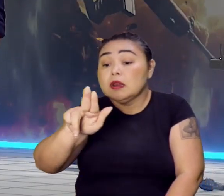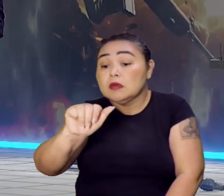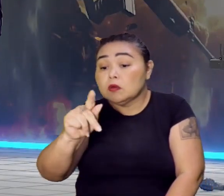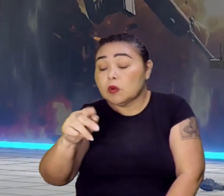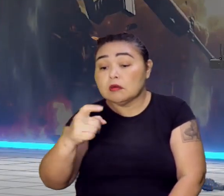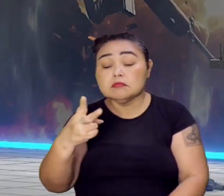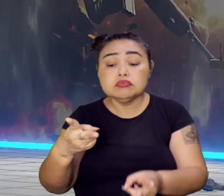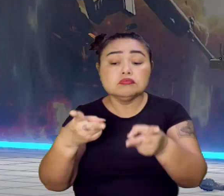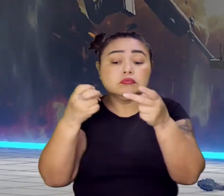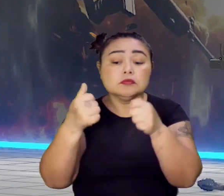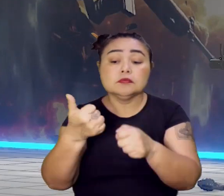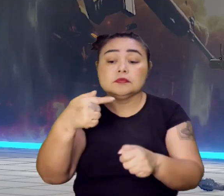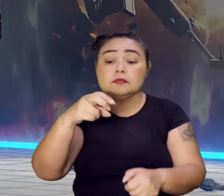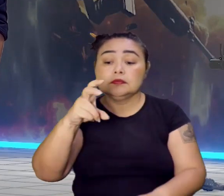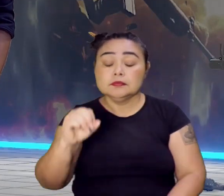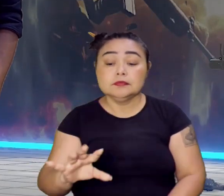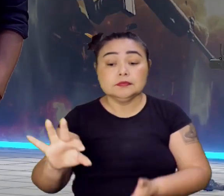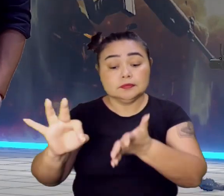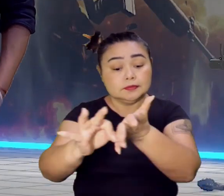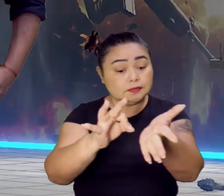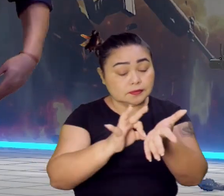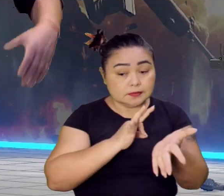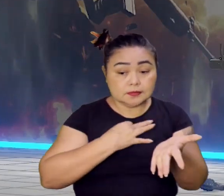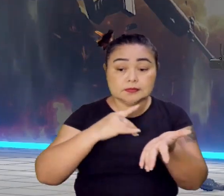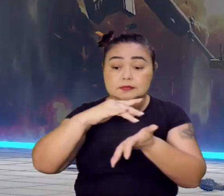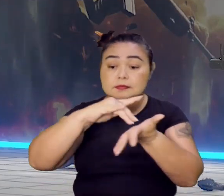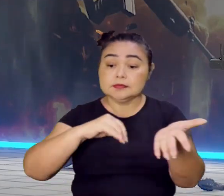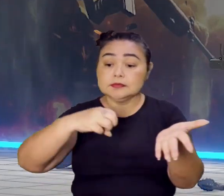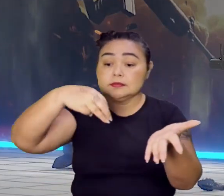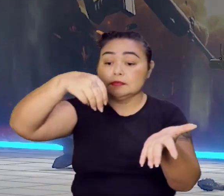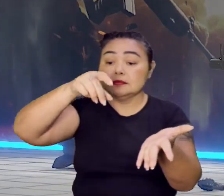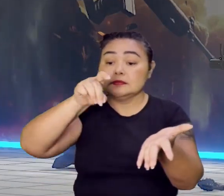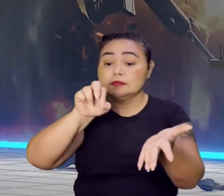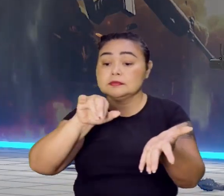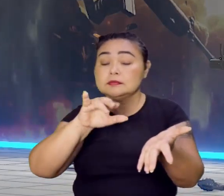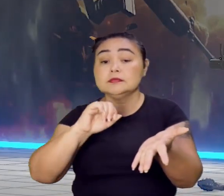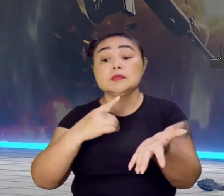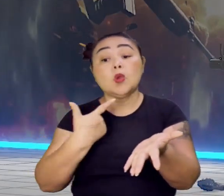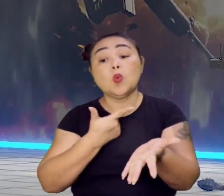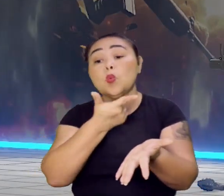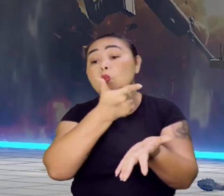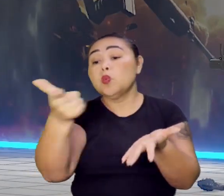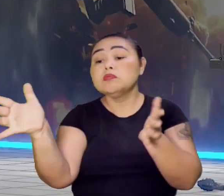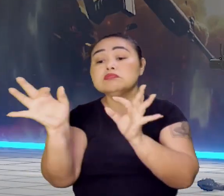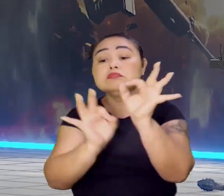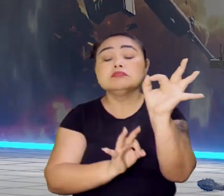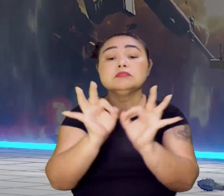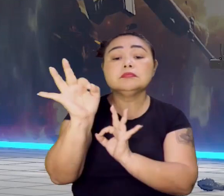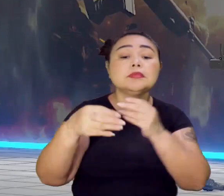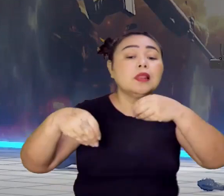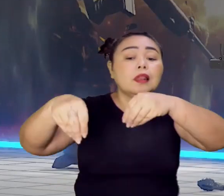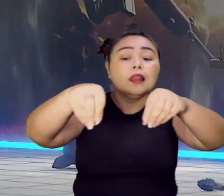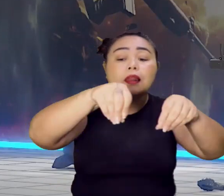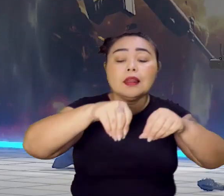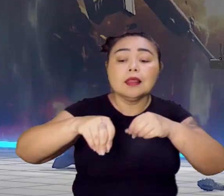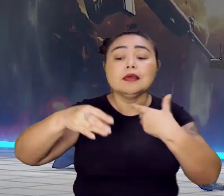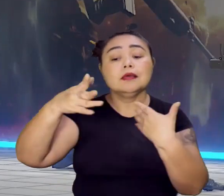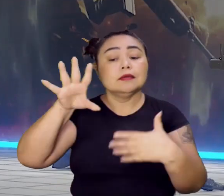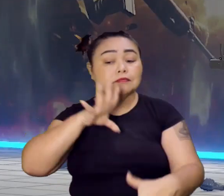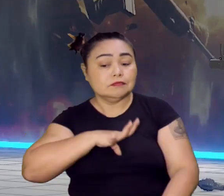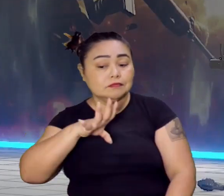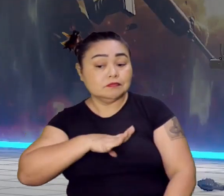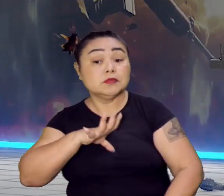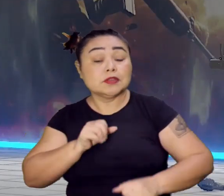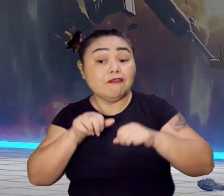Em 1750, assinado o Tratado de Madri, agora nós temos um novo formato. Aquelas terras que os portugueses já tinham